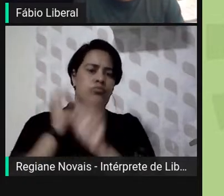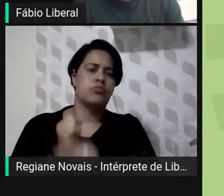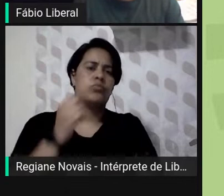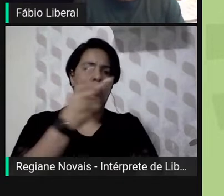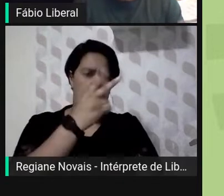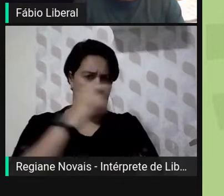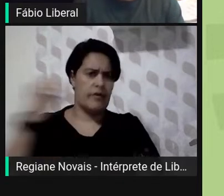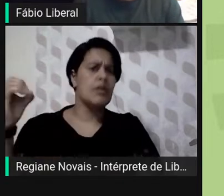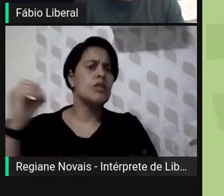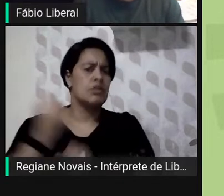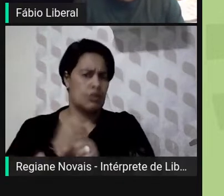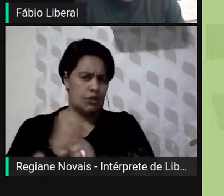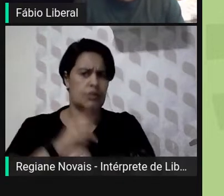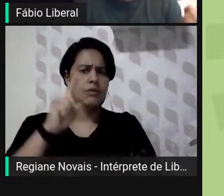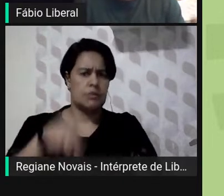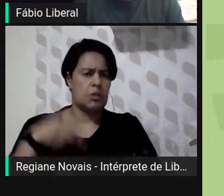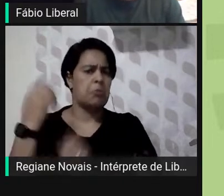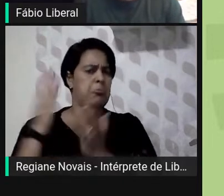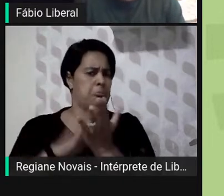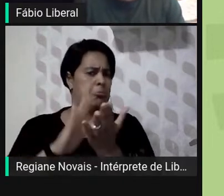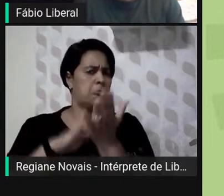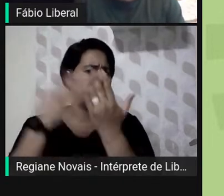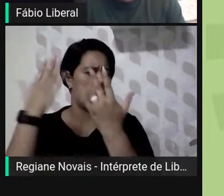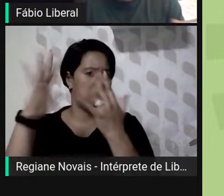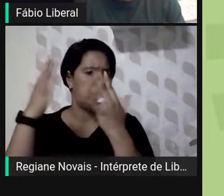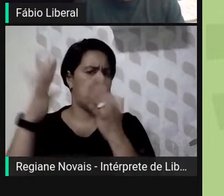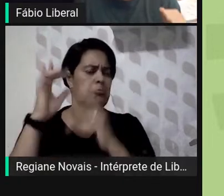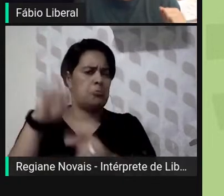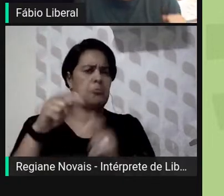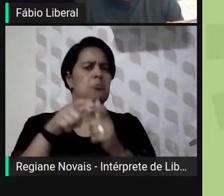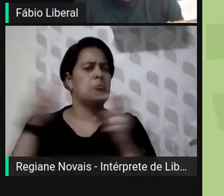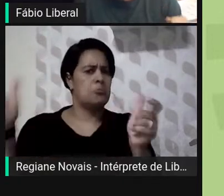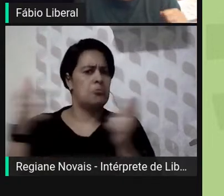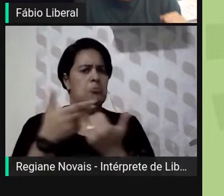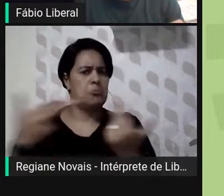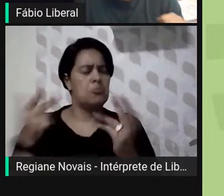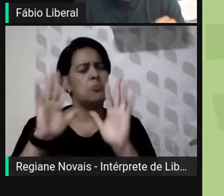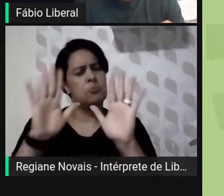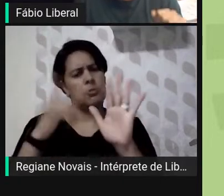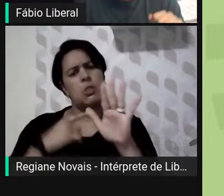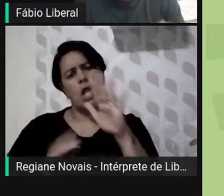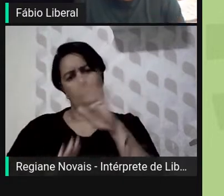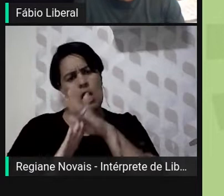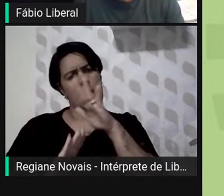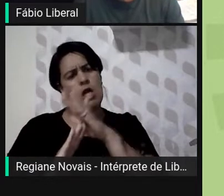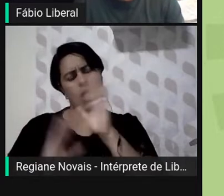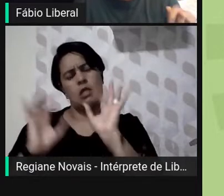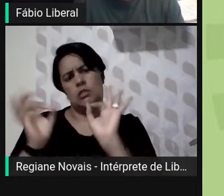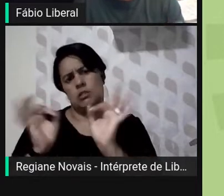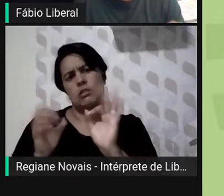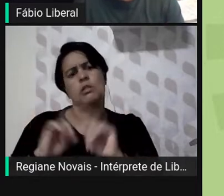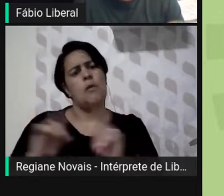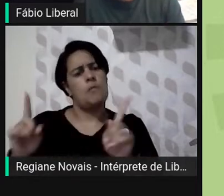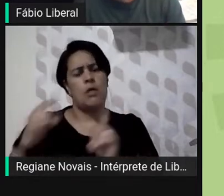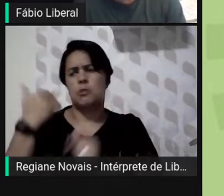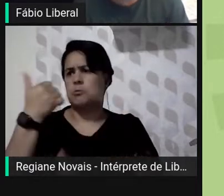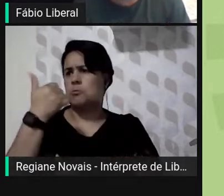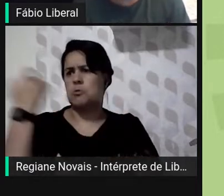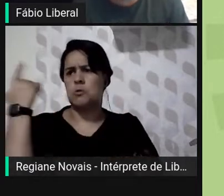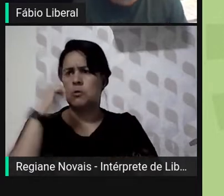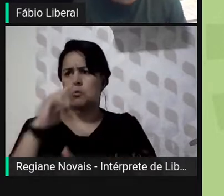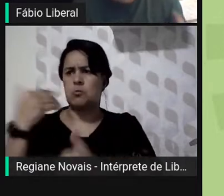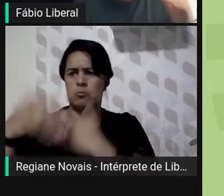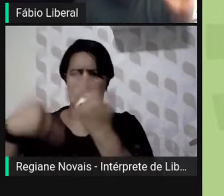louvável a existência de um acervo de tamanho e magnitude, embora limitações dos recursos existentes na época já tragam o quê de